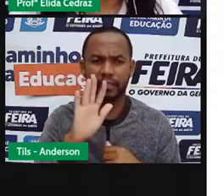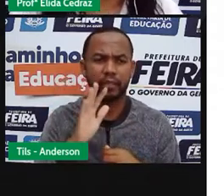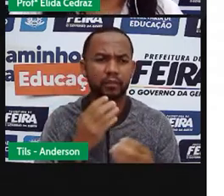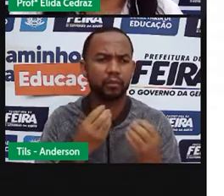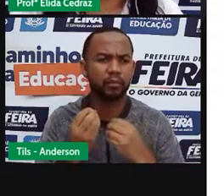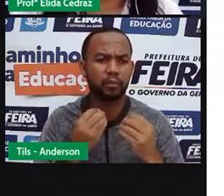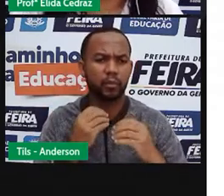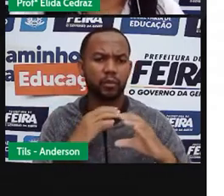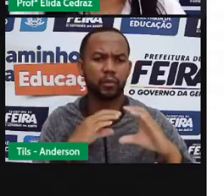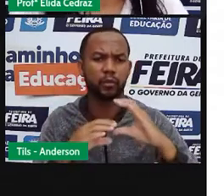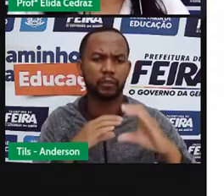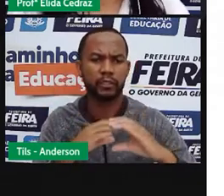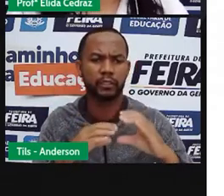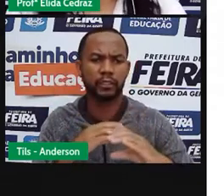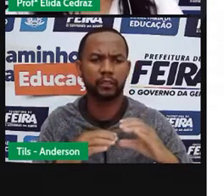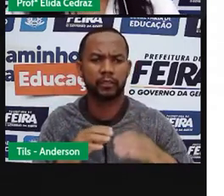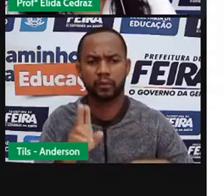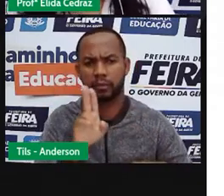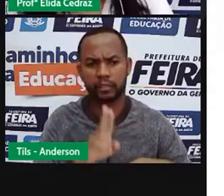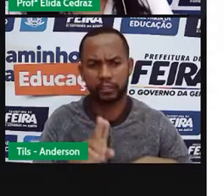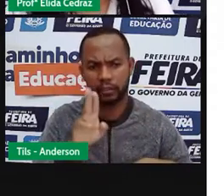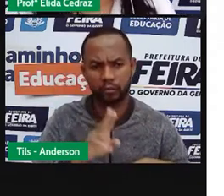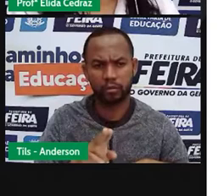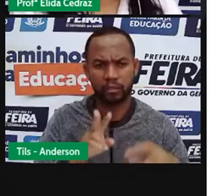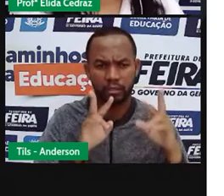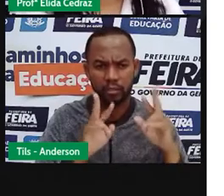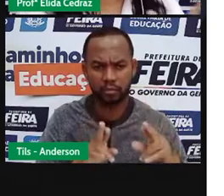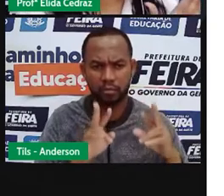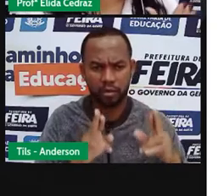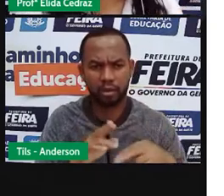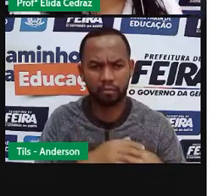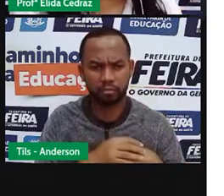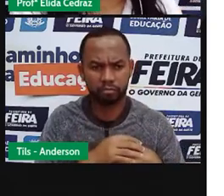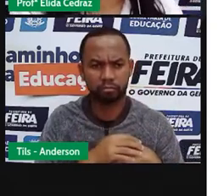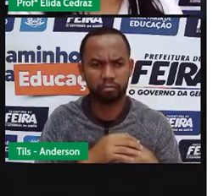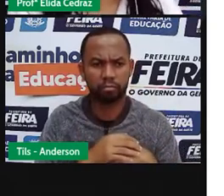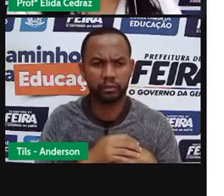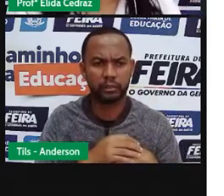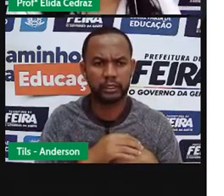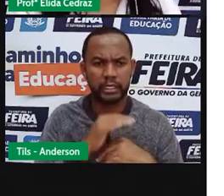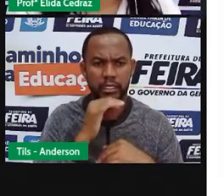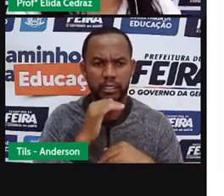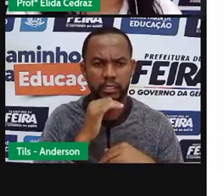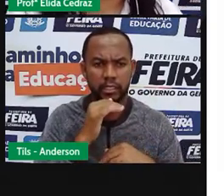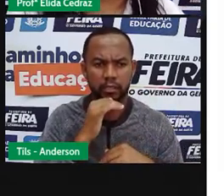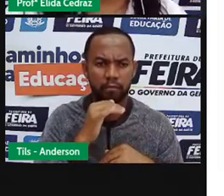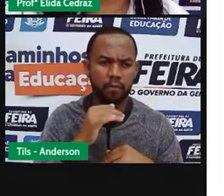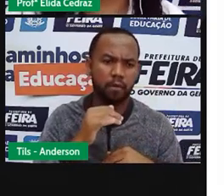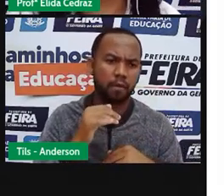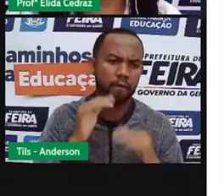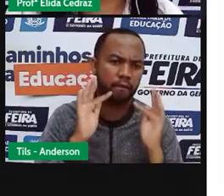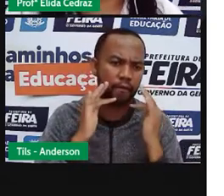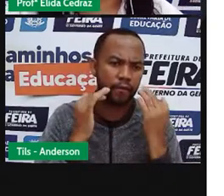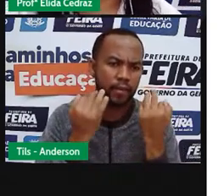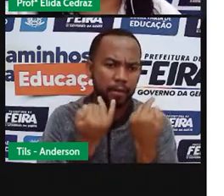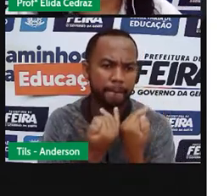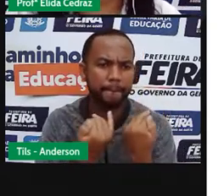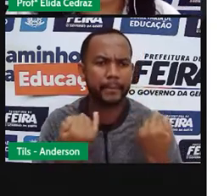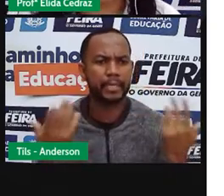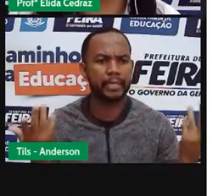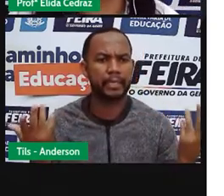você utiliza hoje são os mesmos que os seus pais, seus avós, os nossos